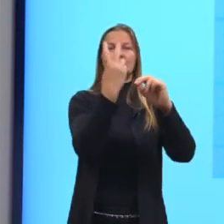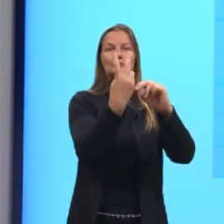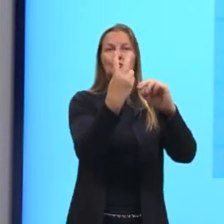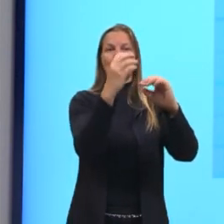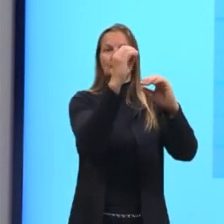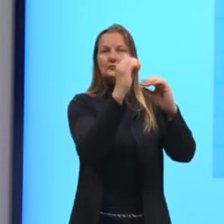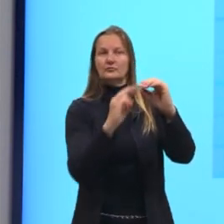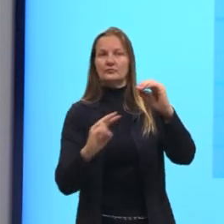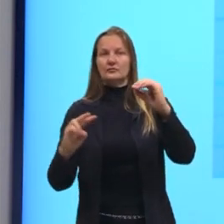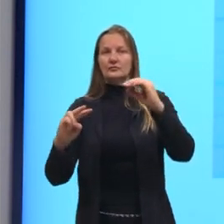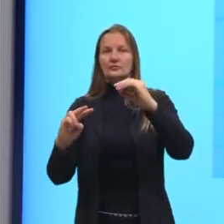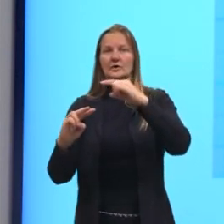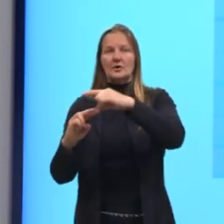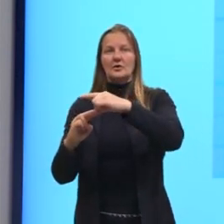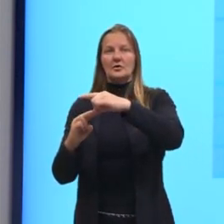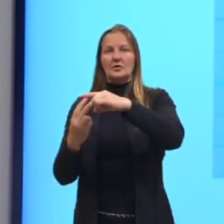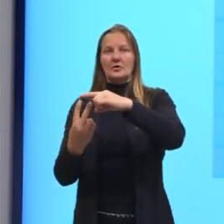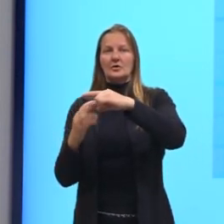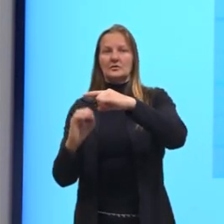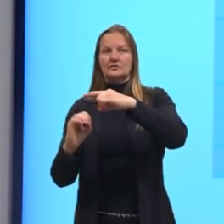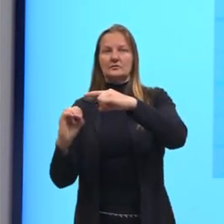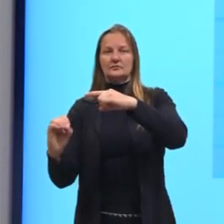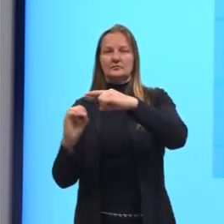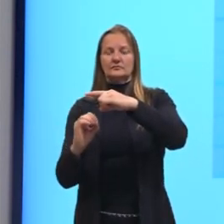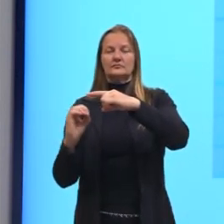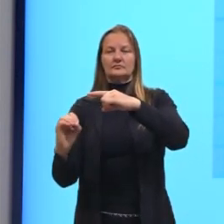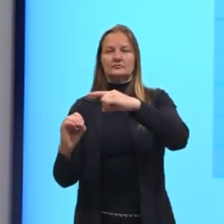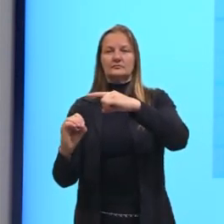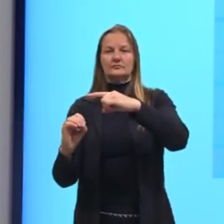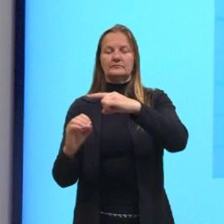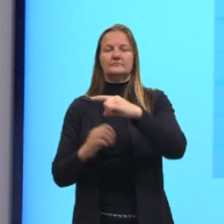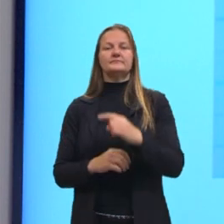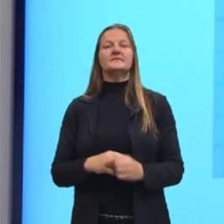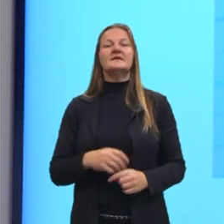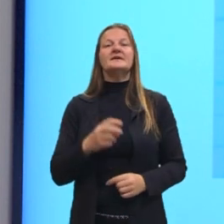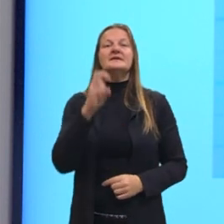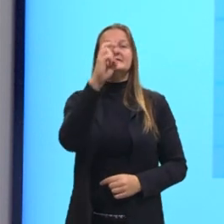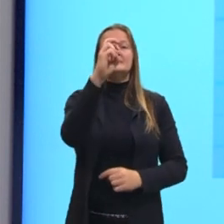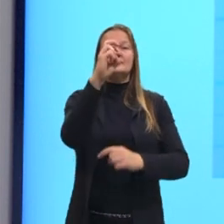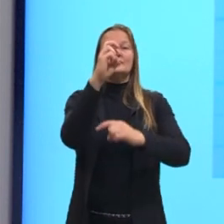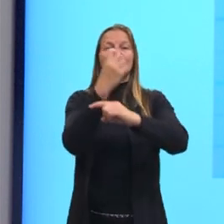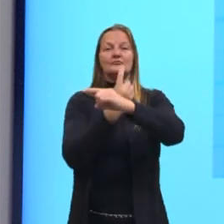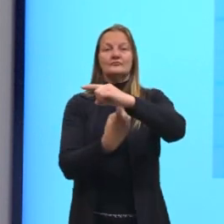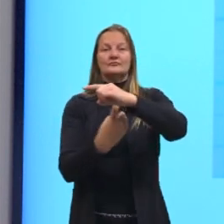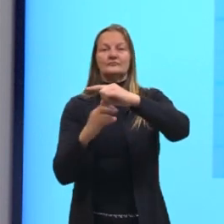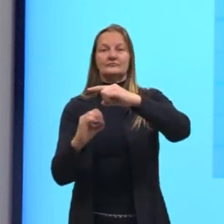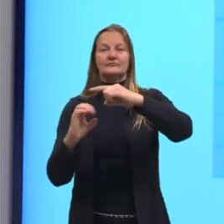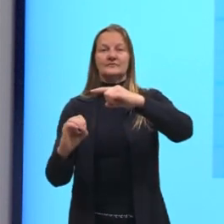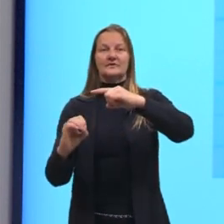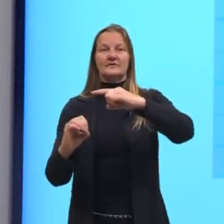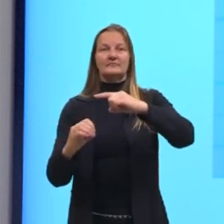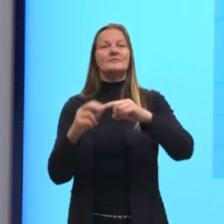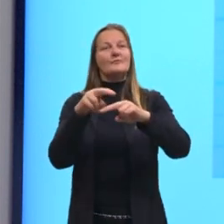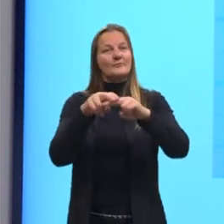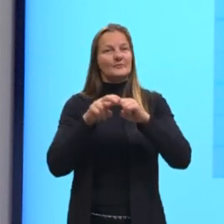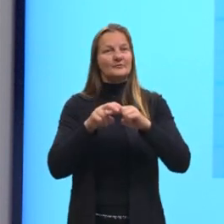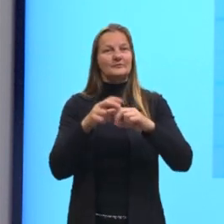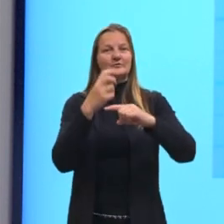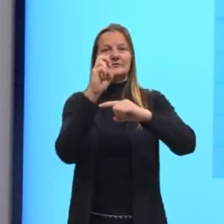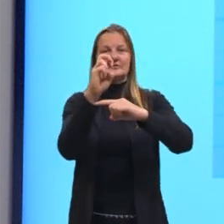Portanto, eu acrescento dois zeros ao denominador. Então, 5 sobre 100. 5